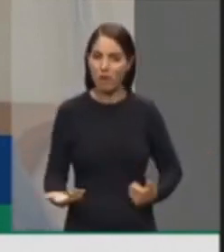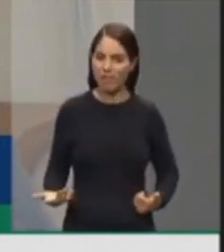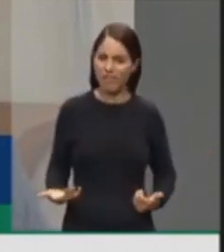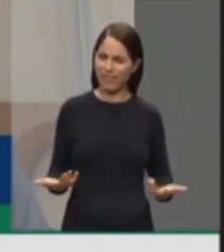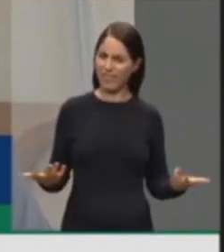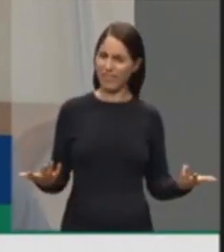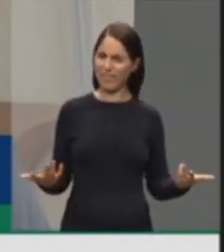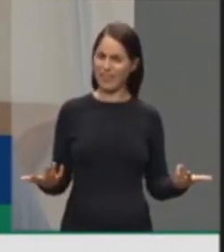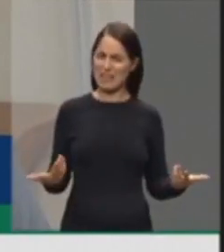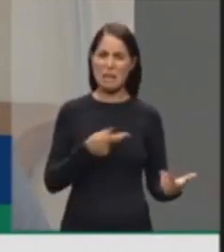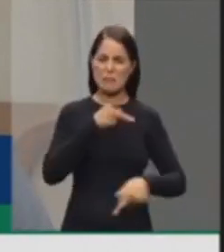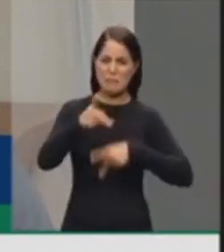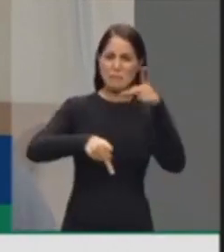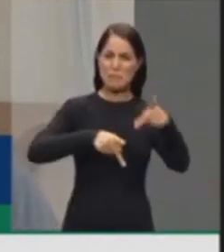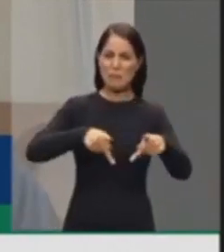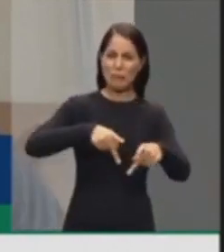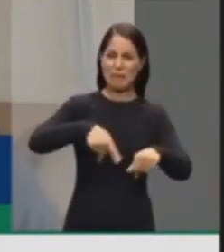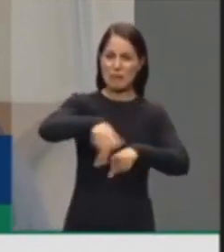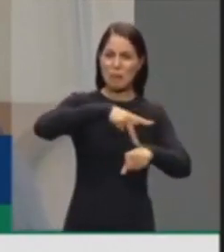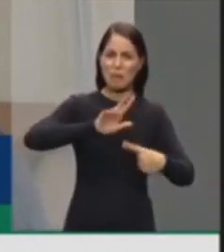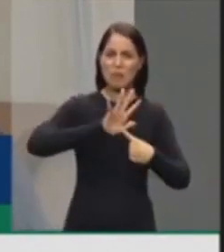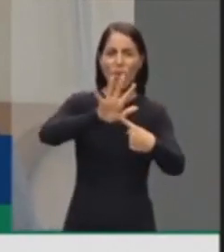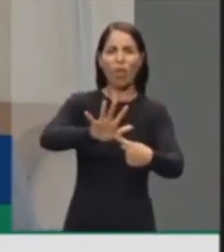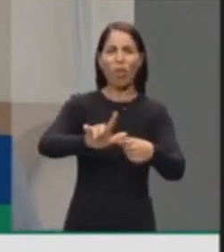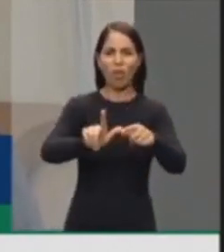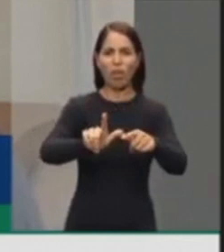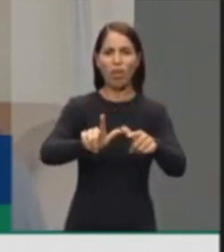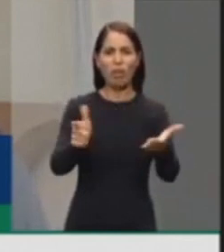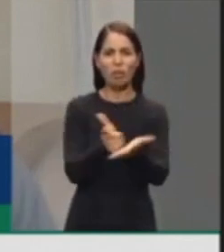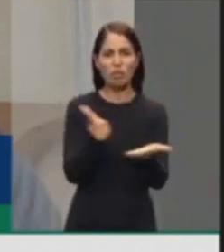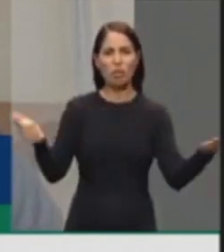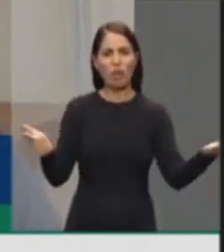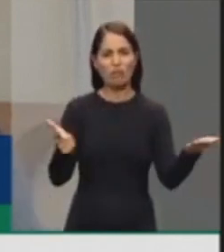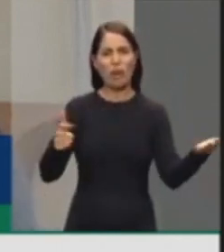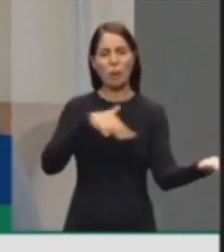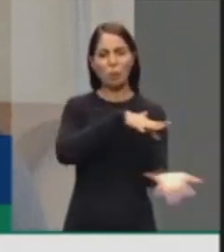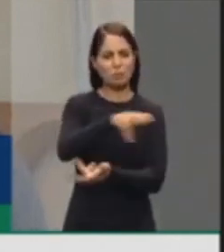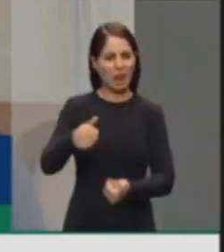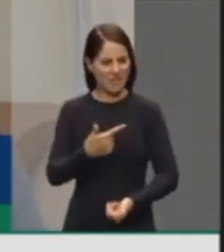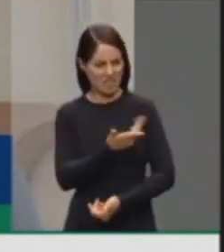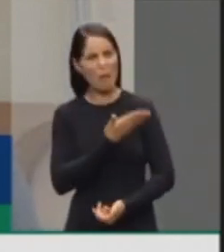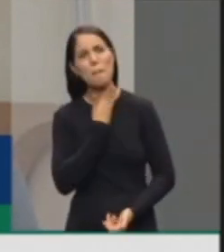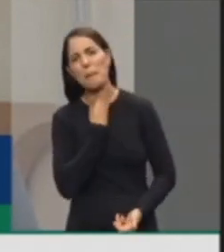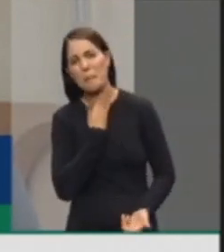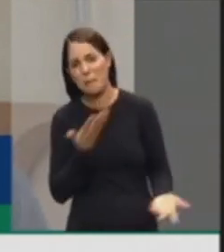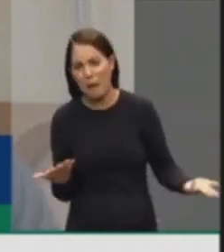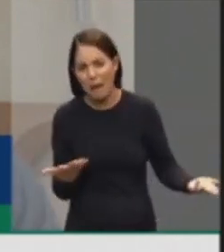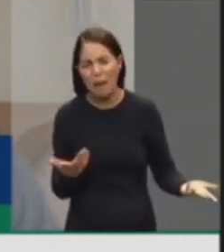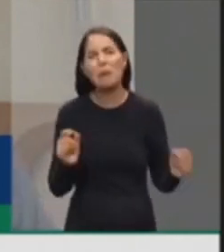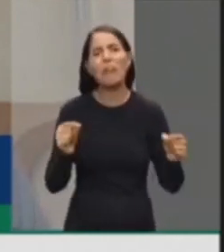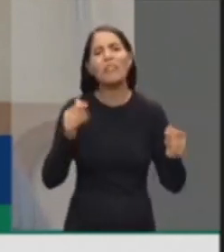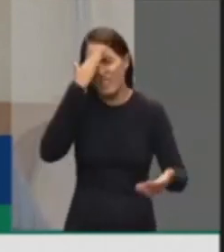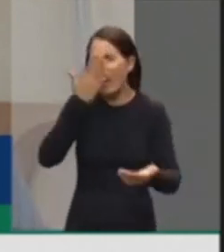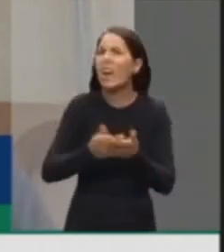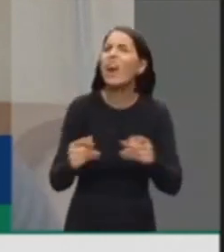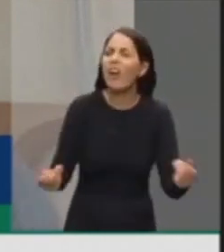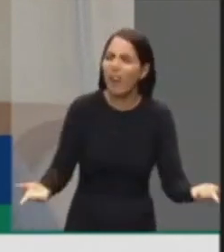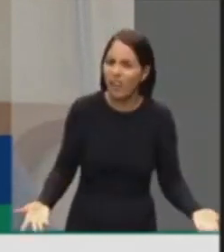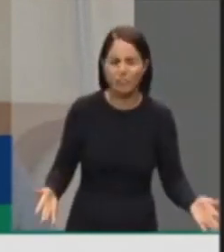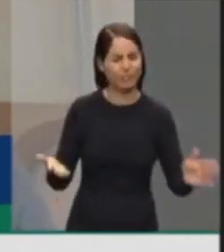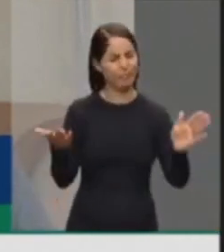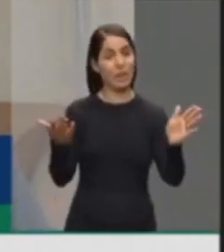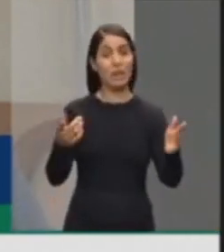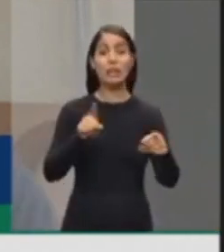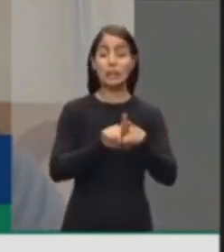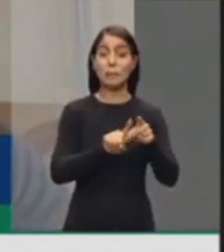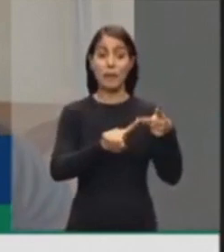internacionais e quer falar uma conversa dessa pra boi dormir. A outra deputada aqui também falou que a polícia